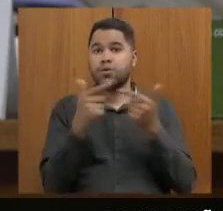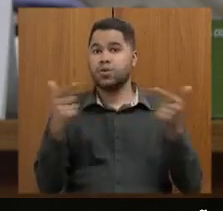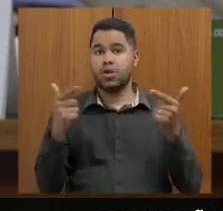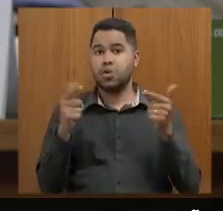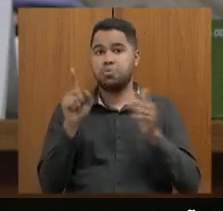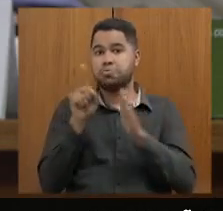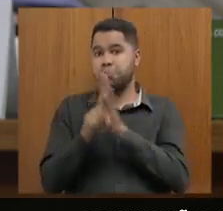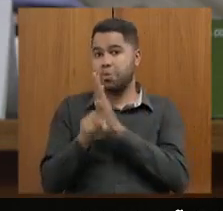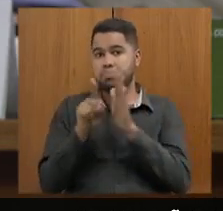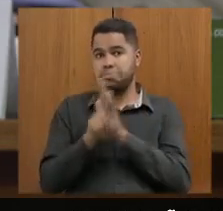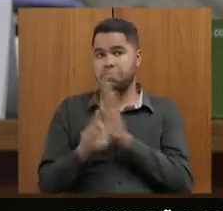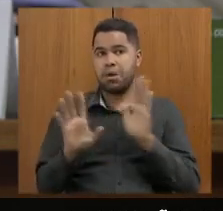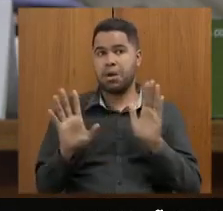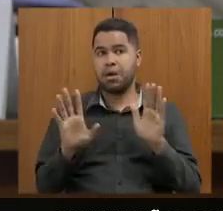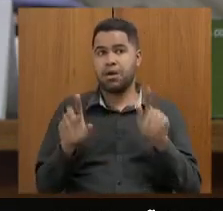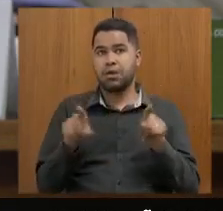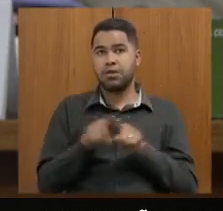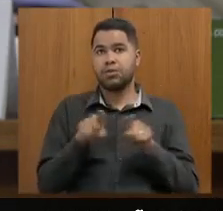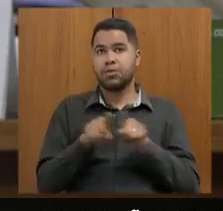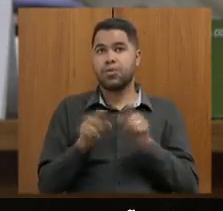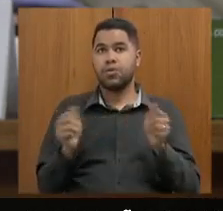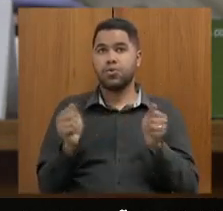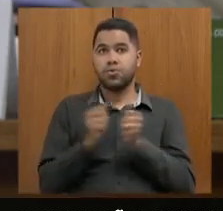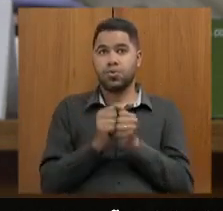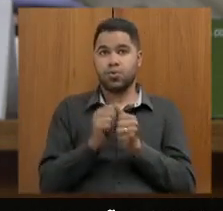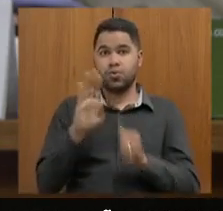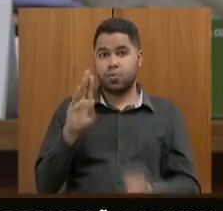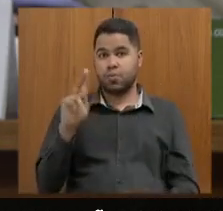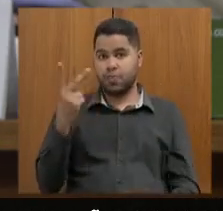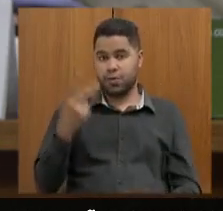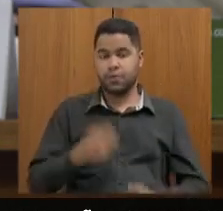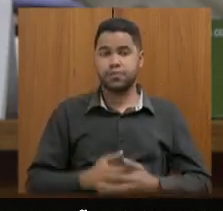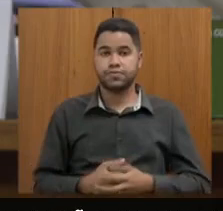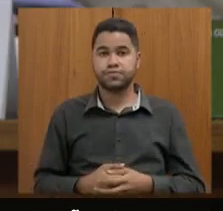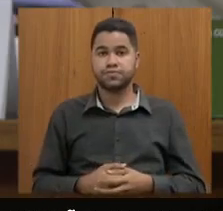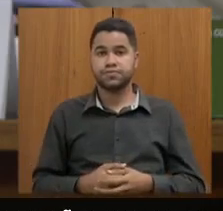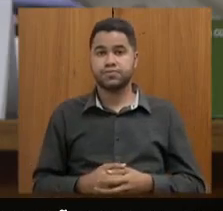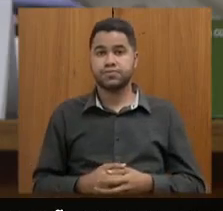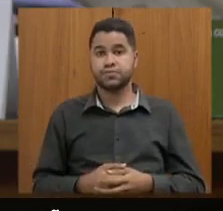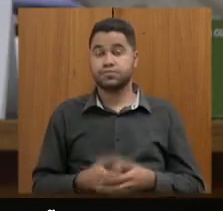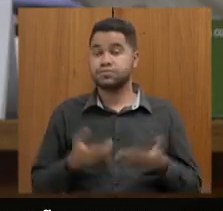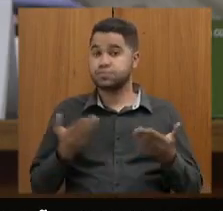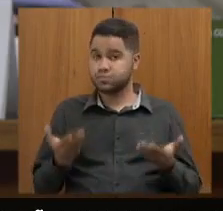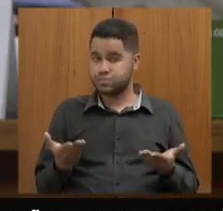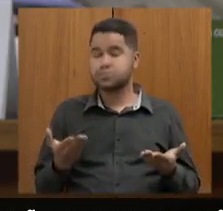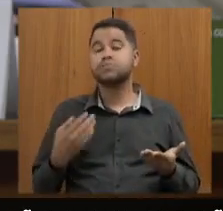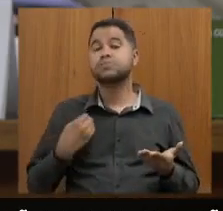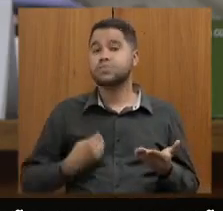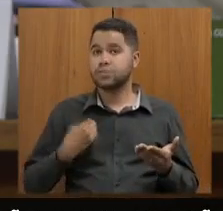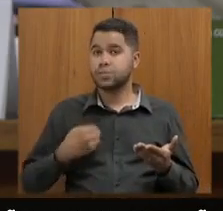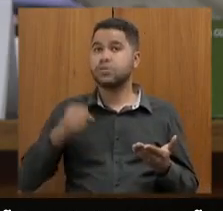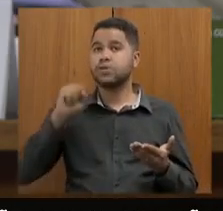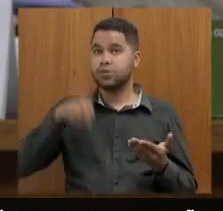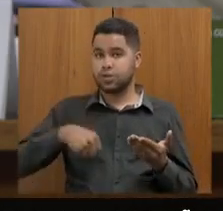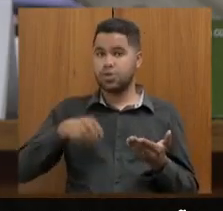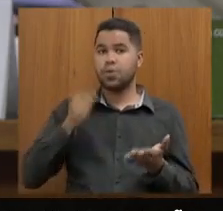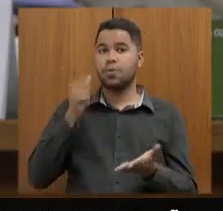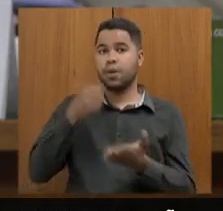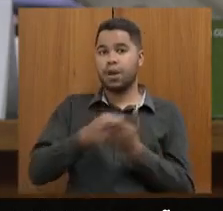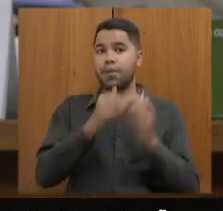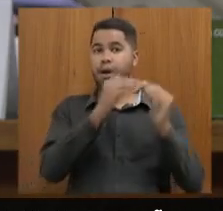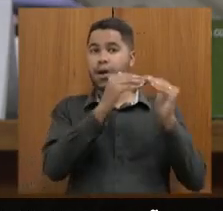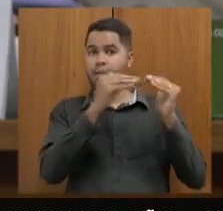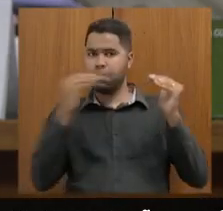questionamento assim junto ao município de Belo Horizonte. Então, existe sim o pagamento do piso